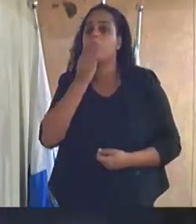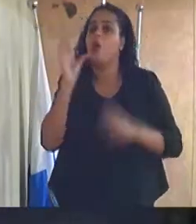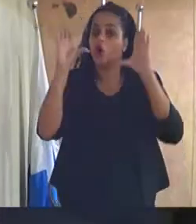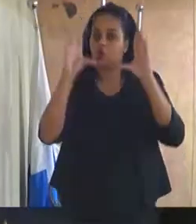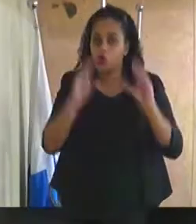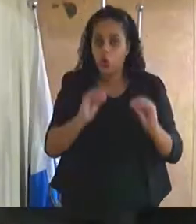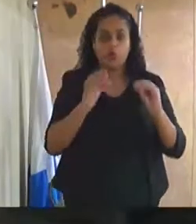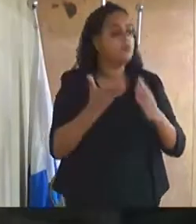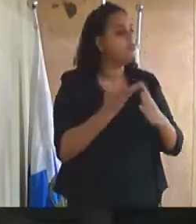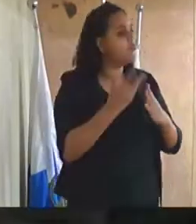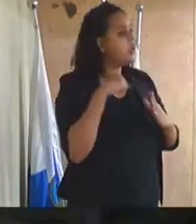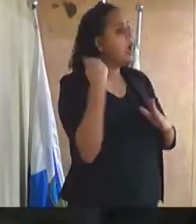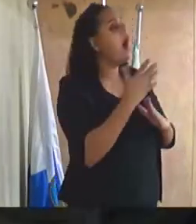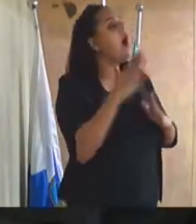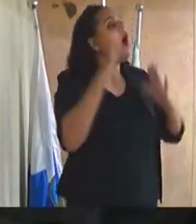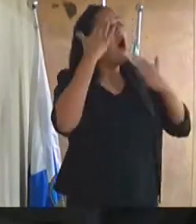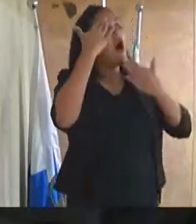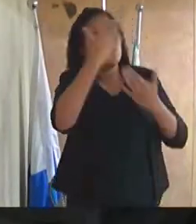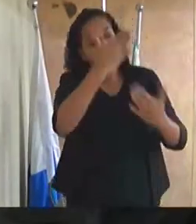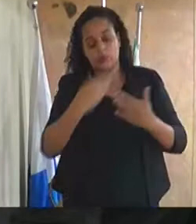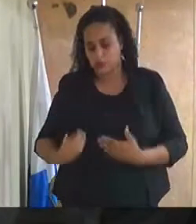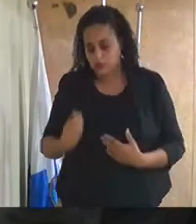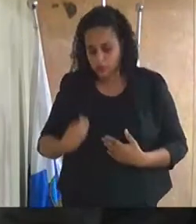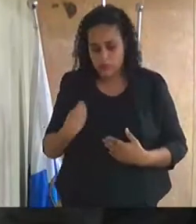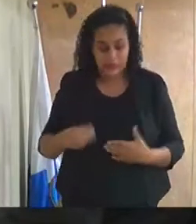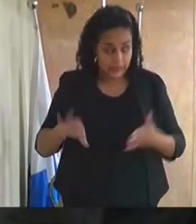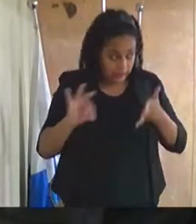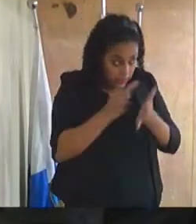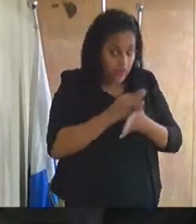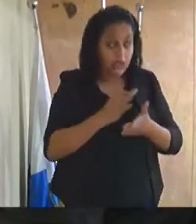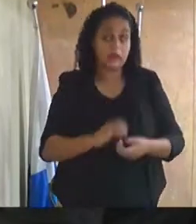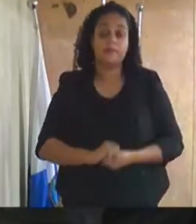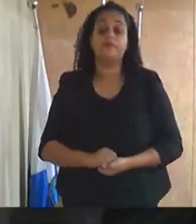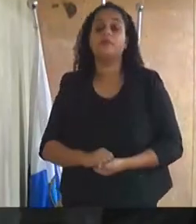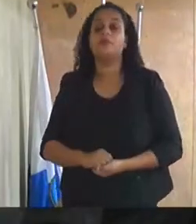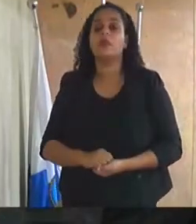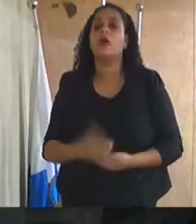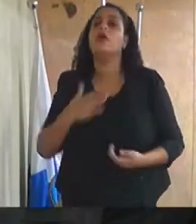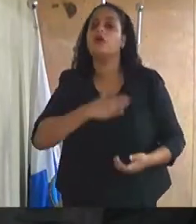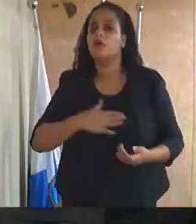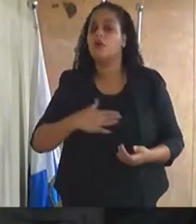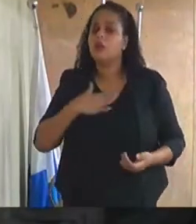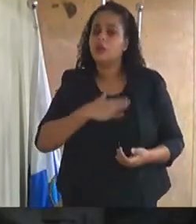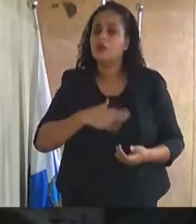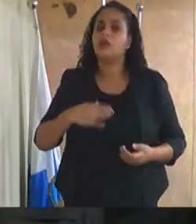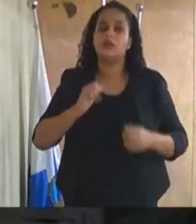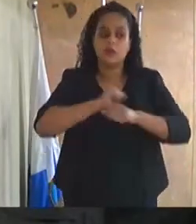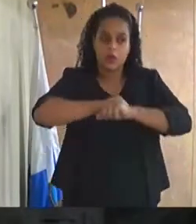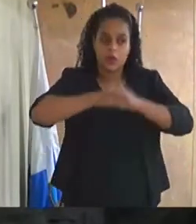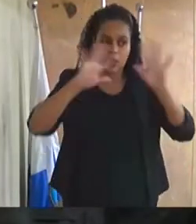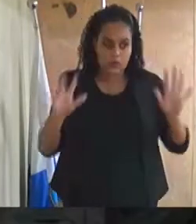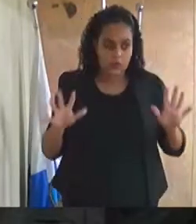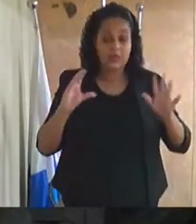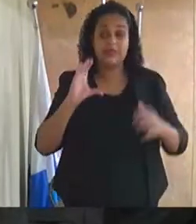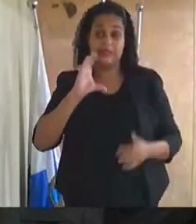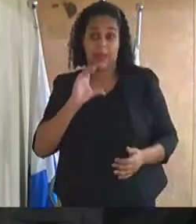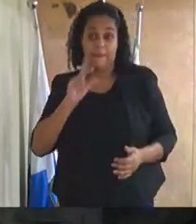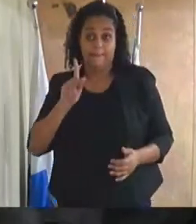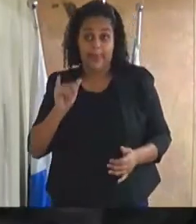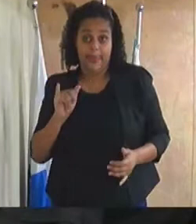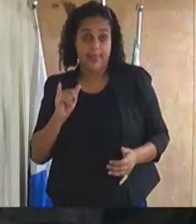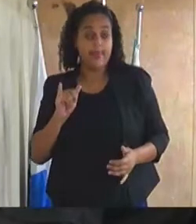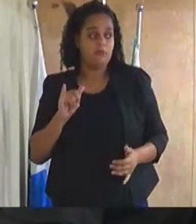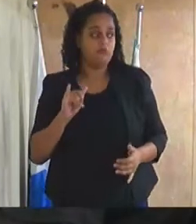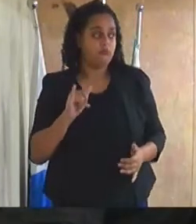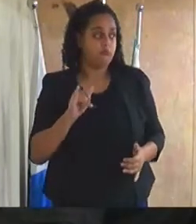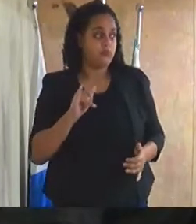agradeço a participação, a assinatura de Vossa Excelência, e gostaria de esclarecer que essa CPI é